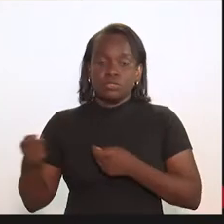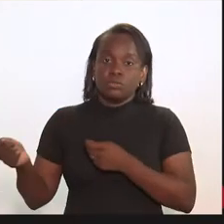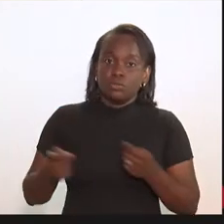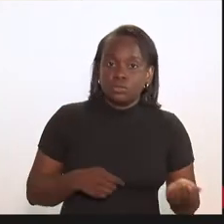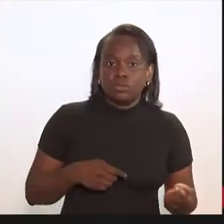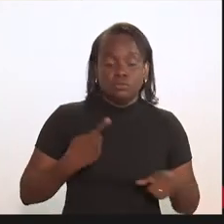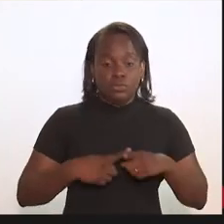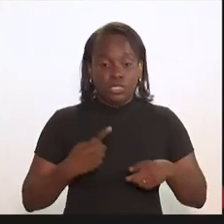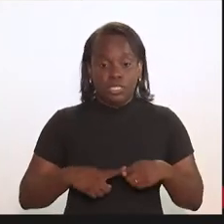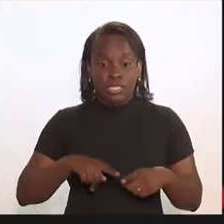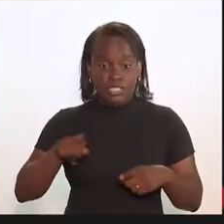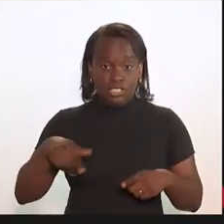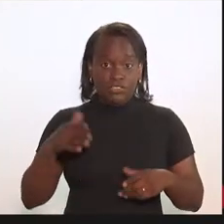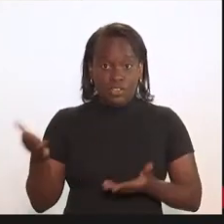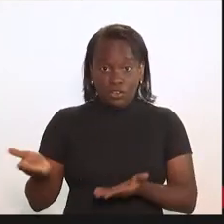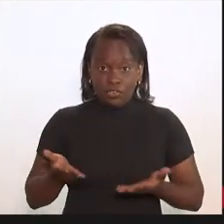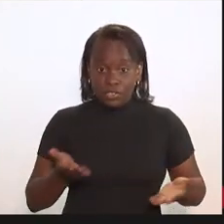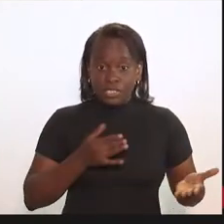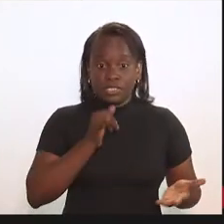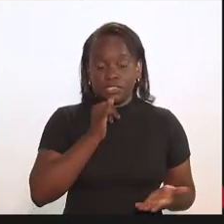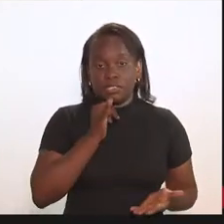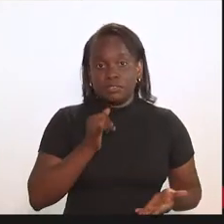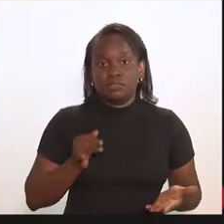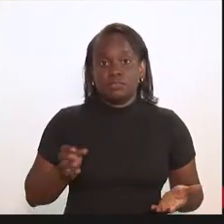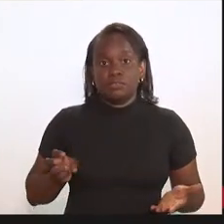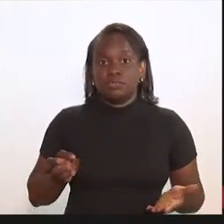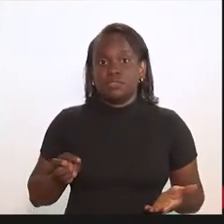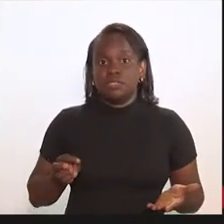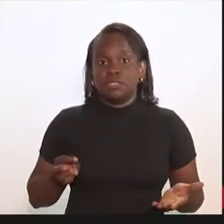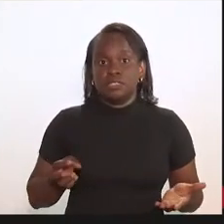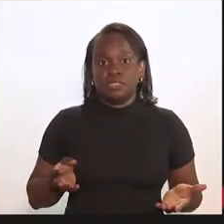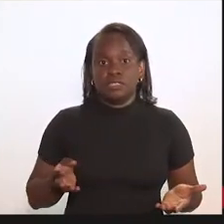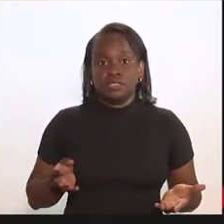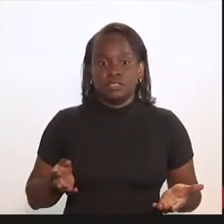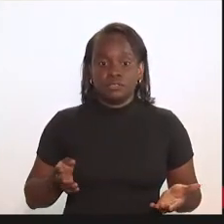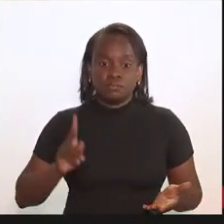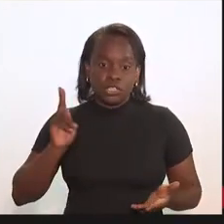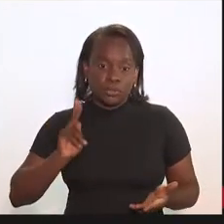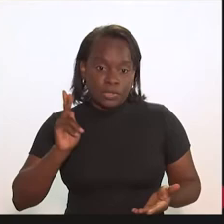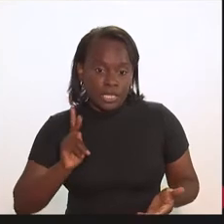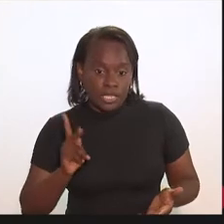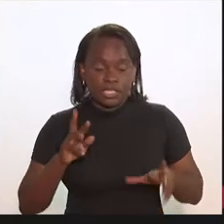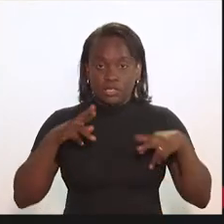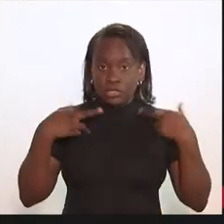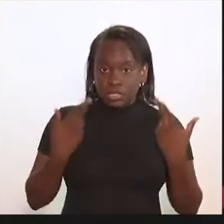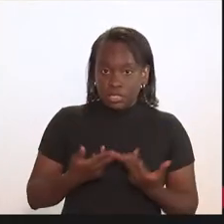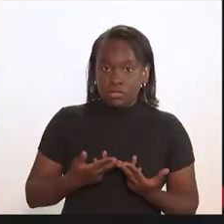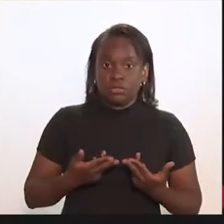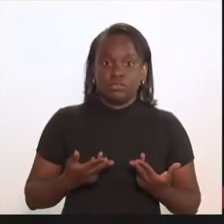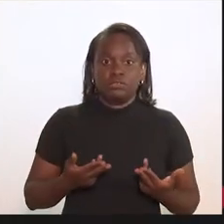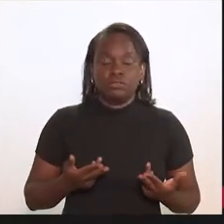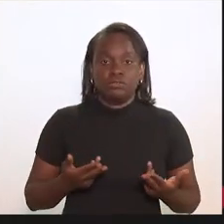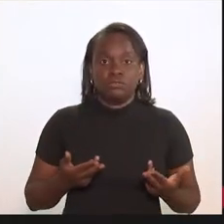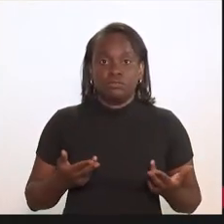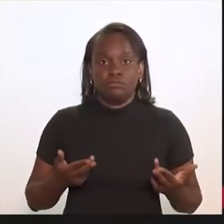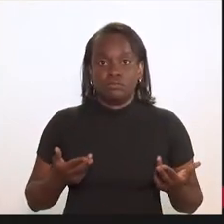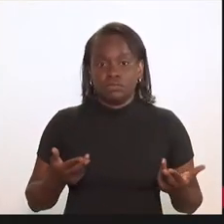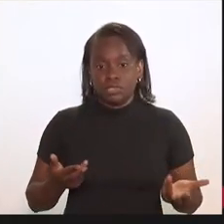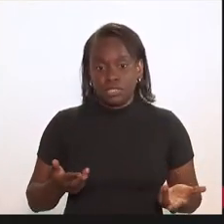reuniões, porque se nós vamos convidar, por exemplo, a Petrobras para uma reunião,